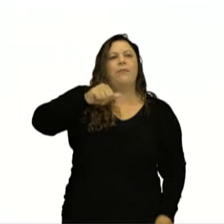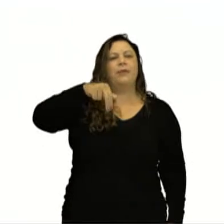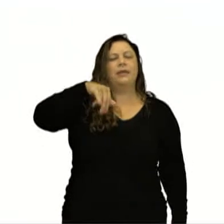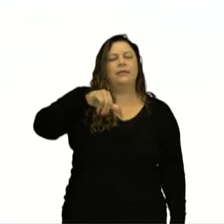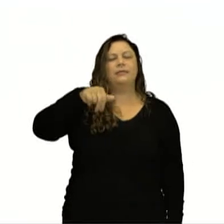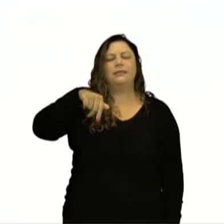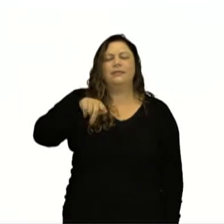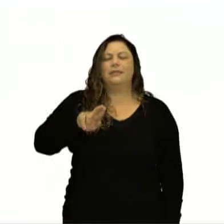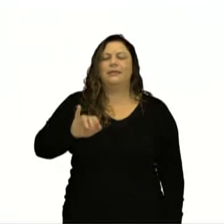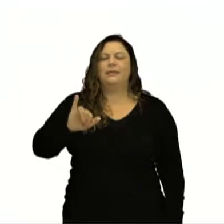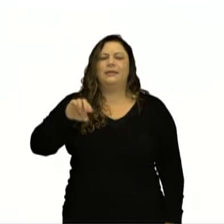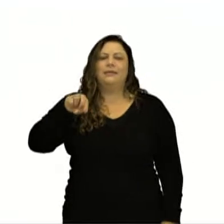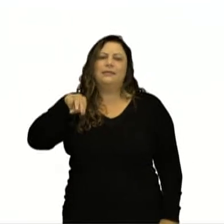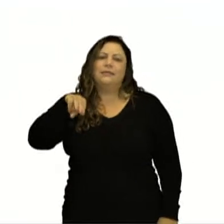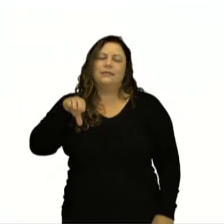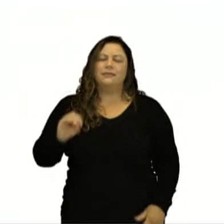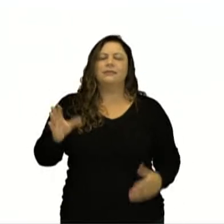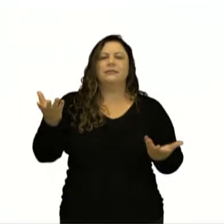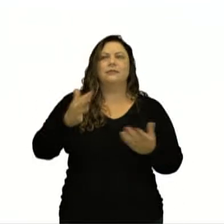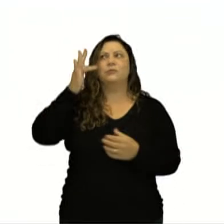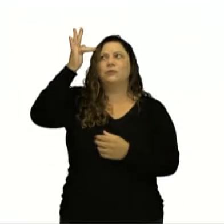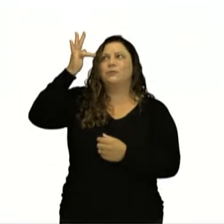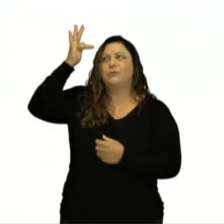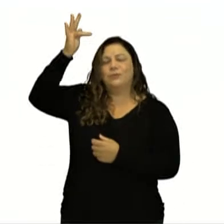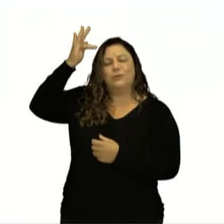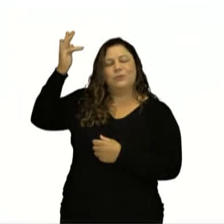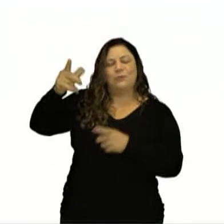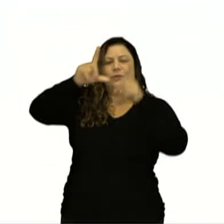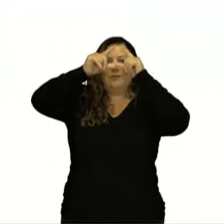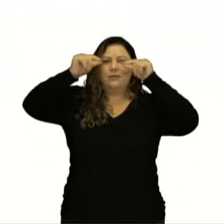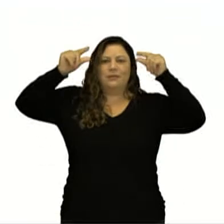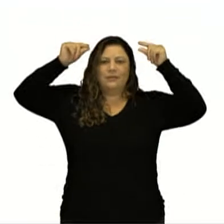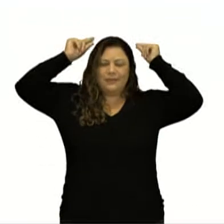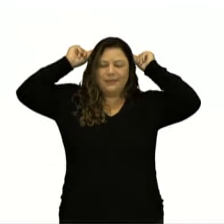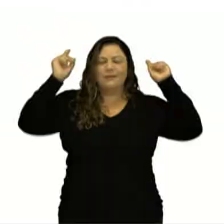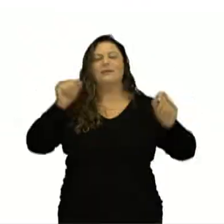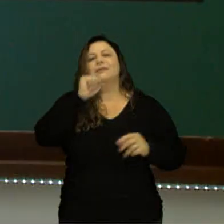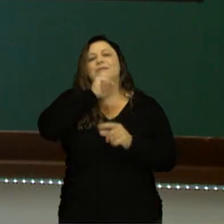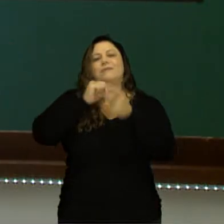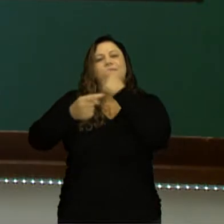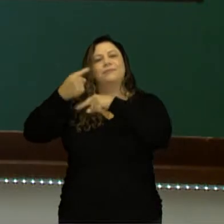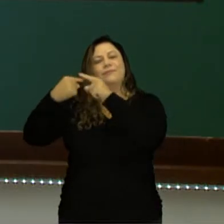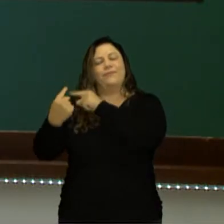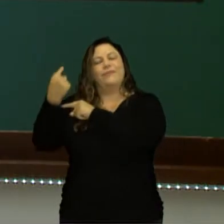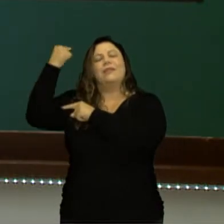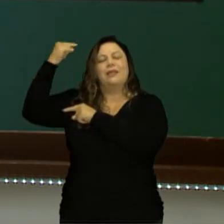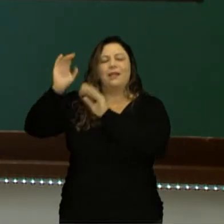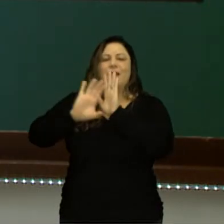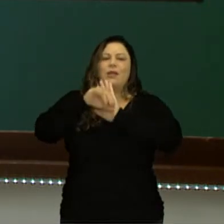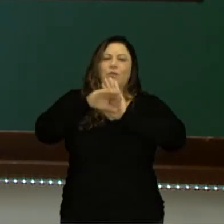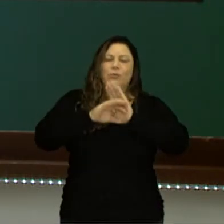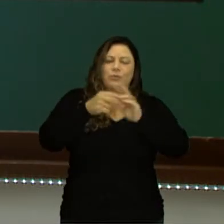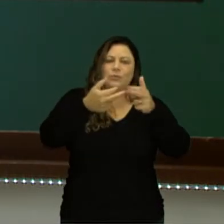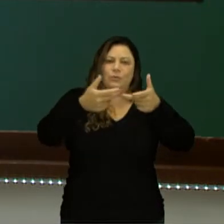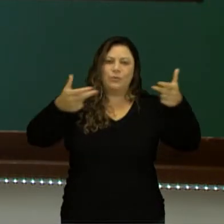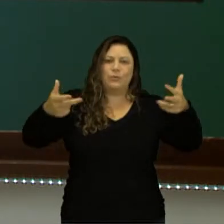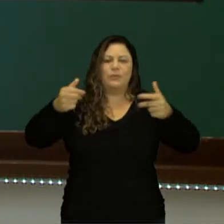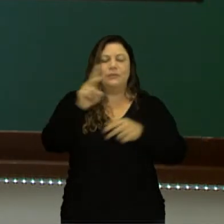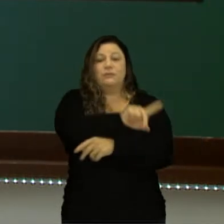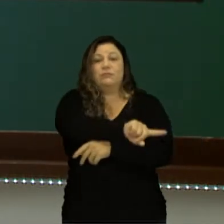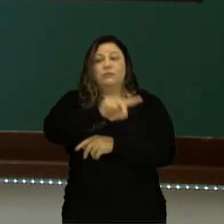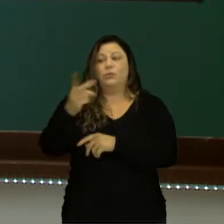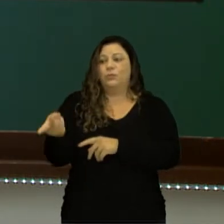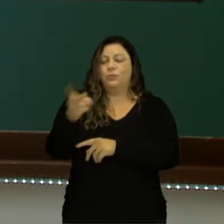filosóficas gregas antigas. Então ele se aproxima de uma concepção dualista do mundo, é a